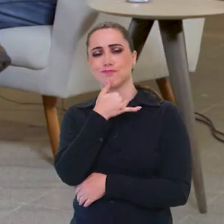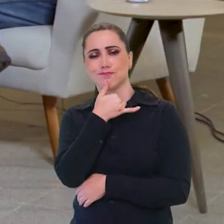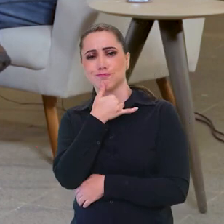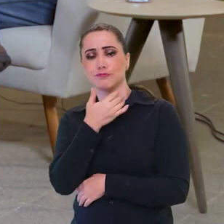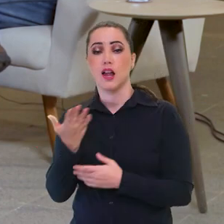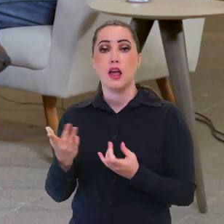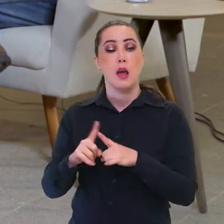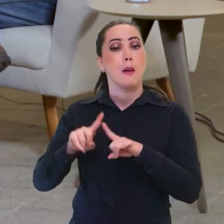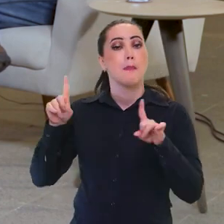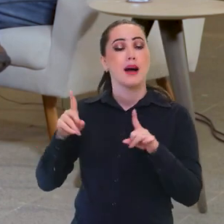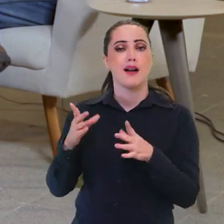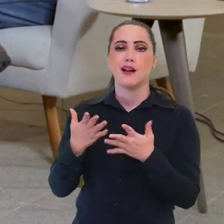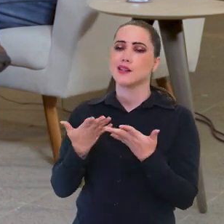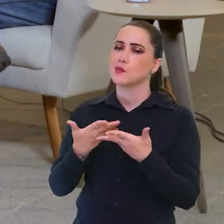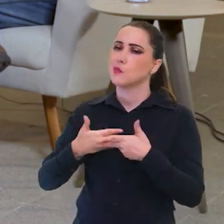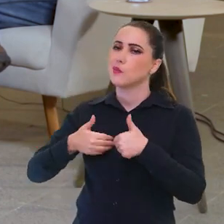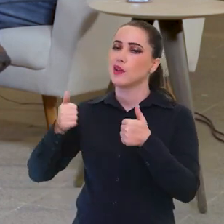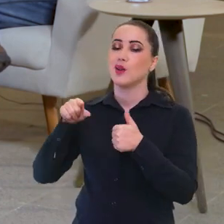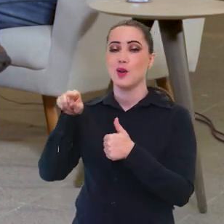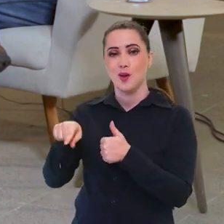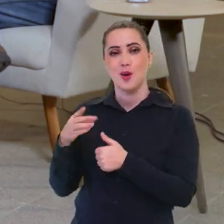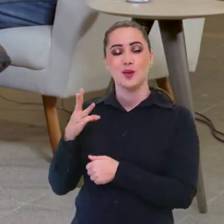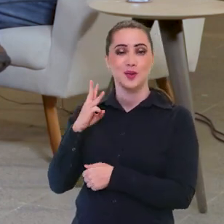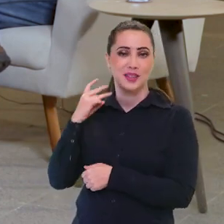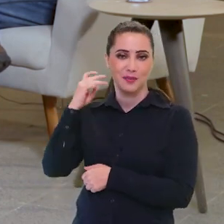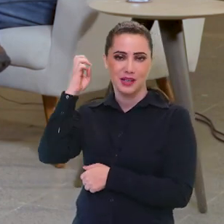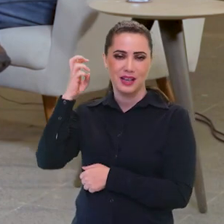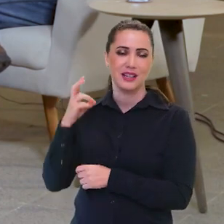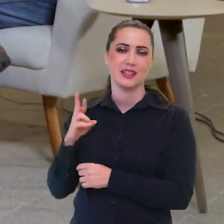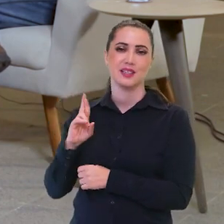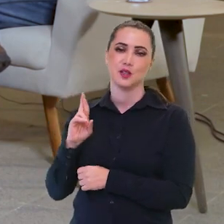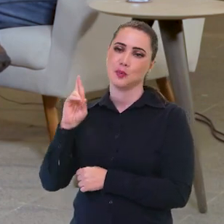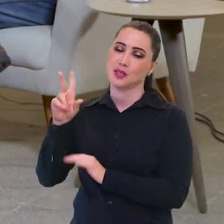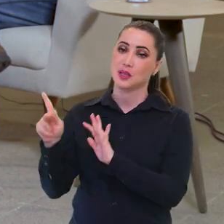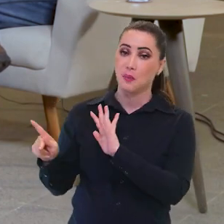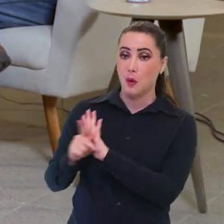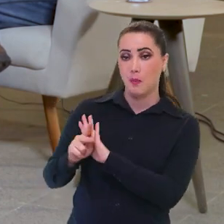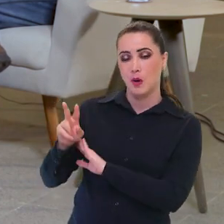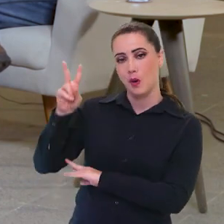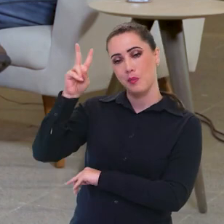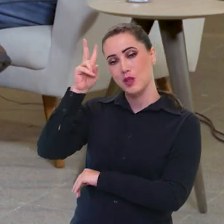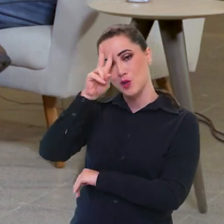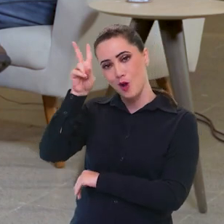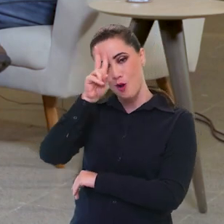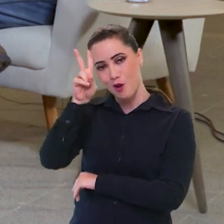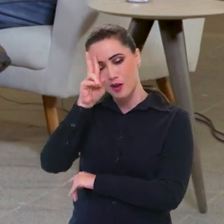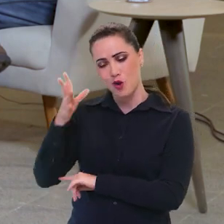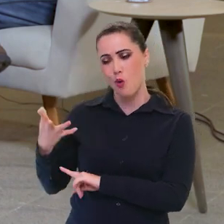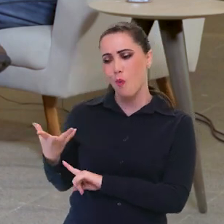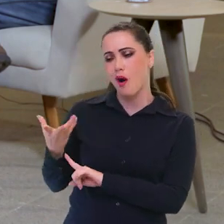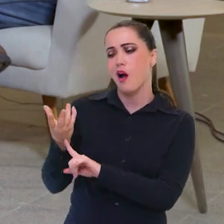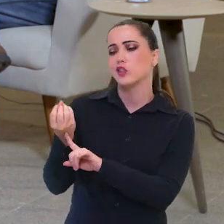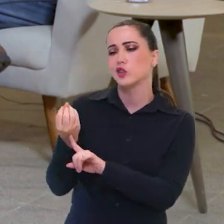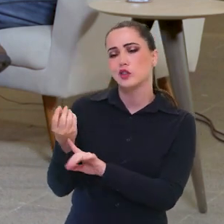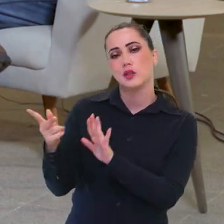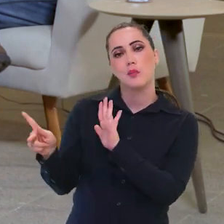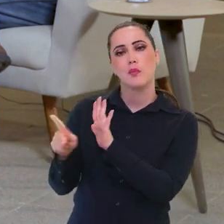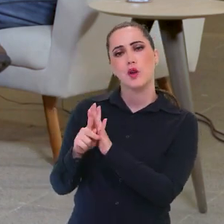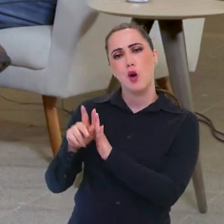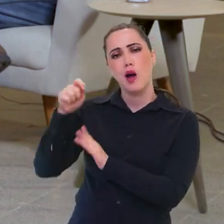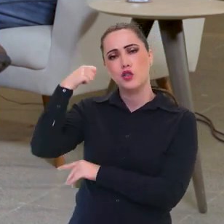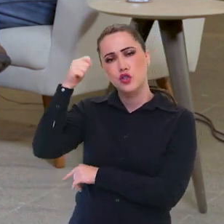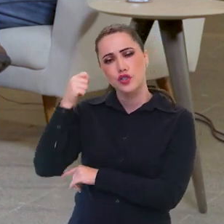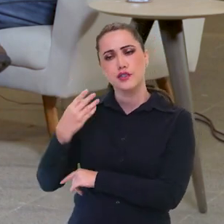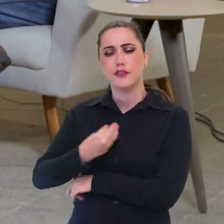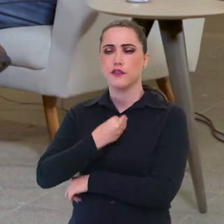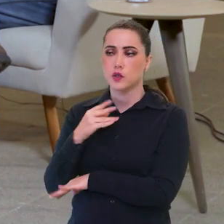Infelizmente. Mas, olha, nada melhor do que Margarete Menezes, né? Para representar isso, com sua história, como artista, que vivenciou ali